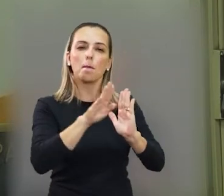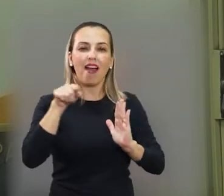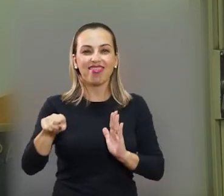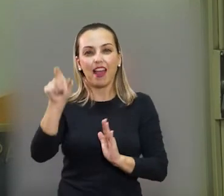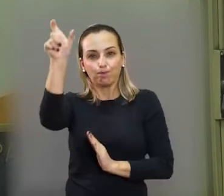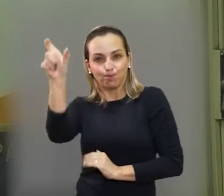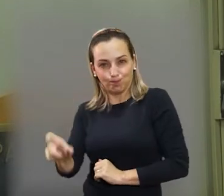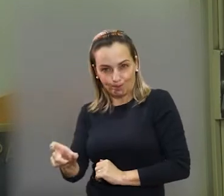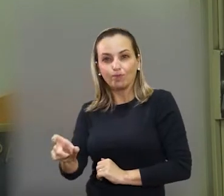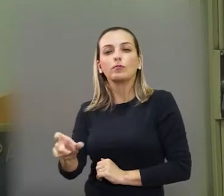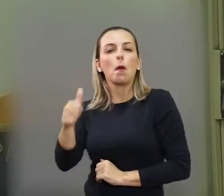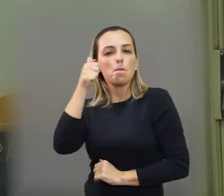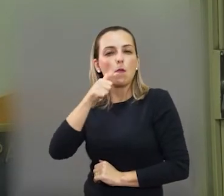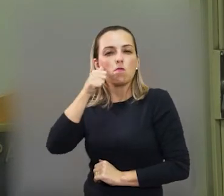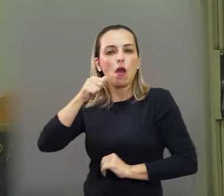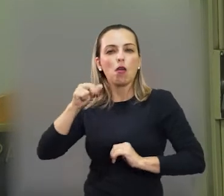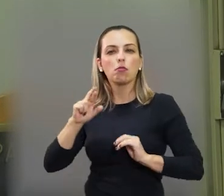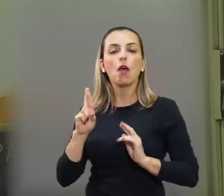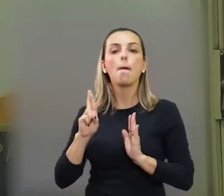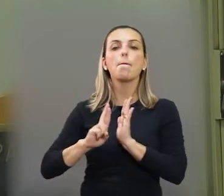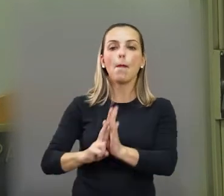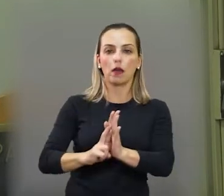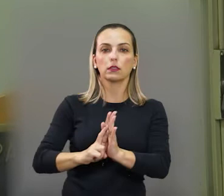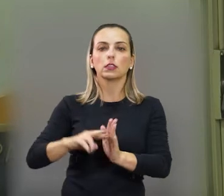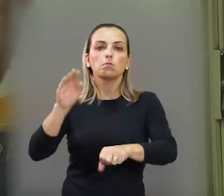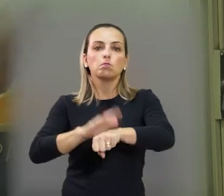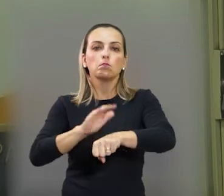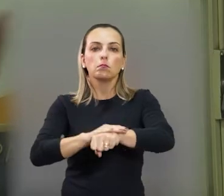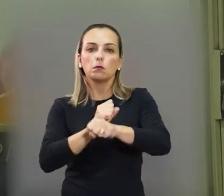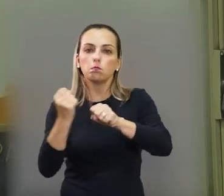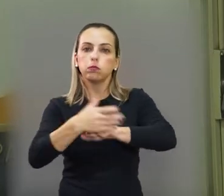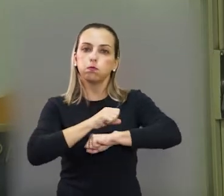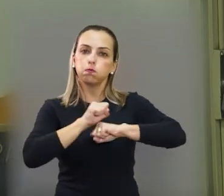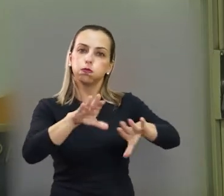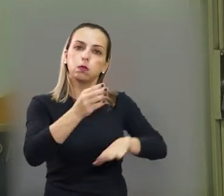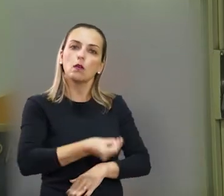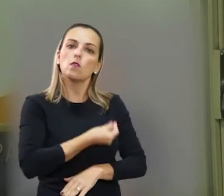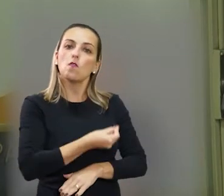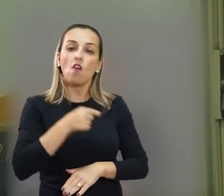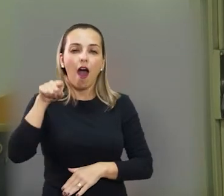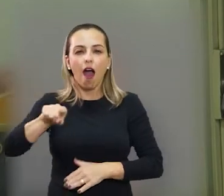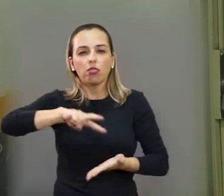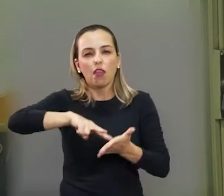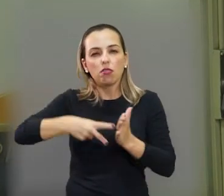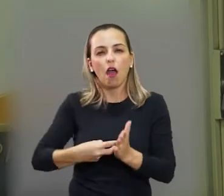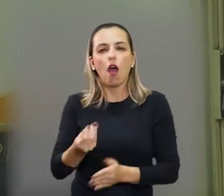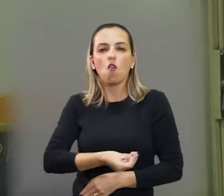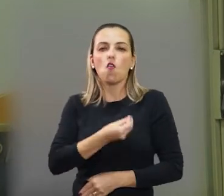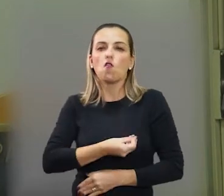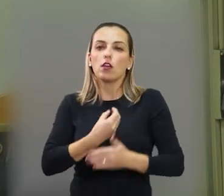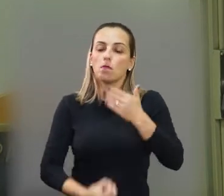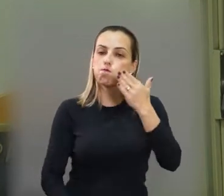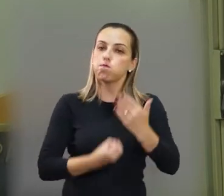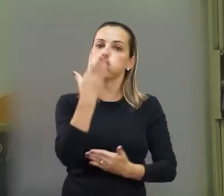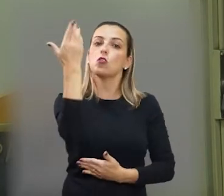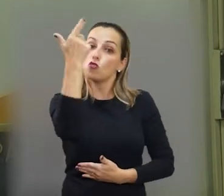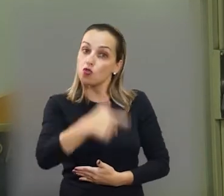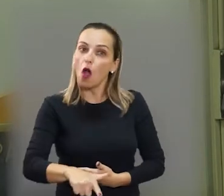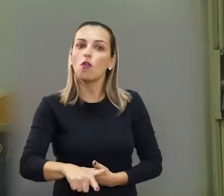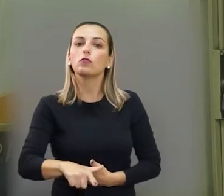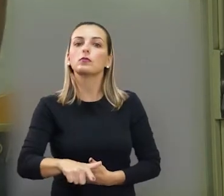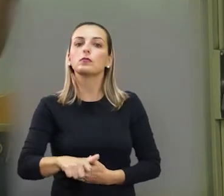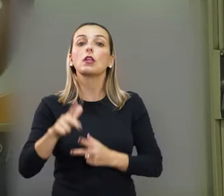representava nesse momento, e pensando tudo que a gente enfrentou com a pandemia, representava